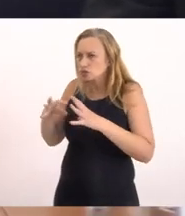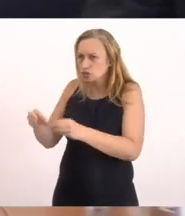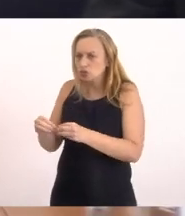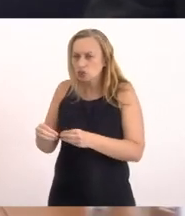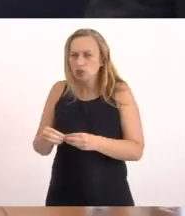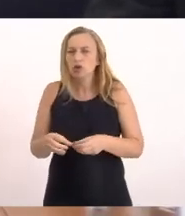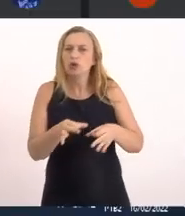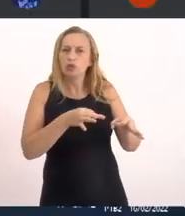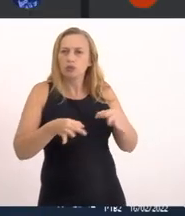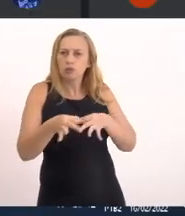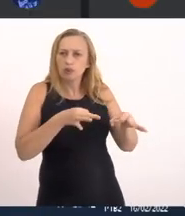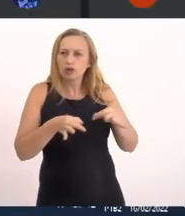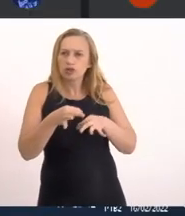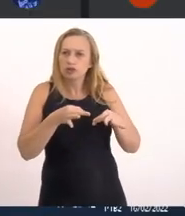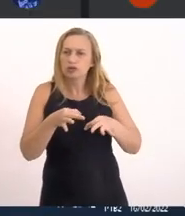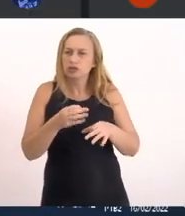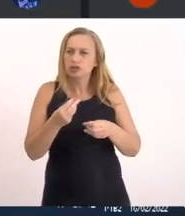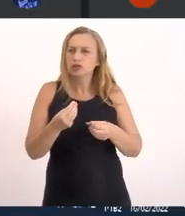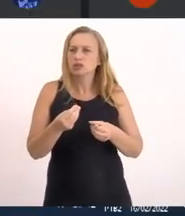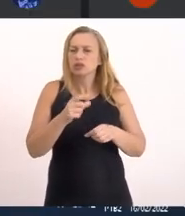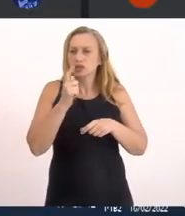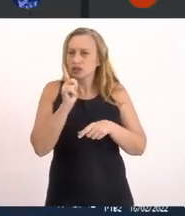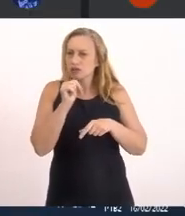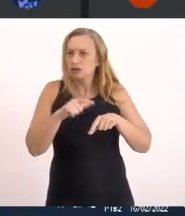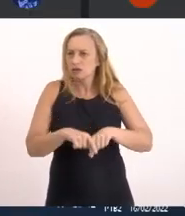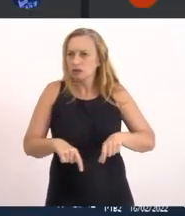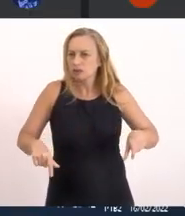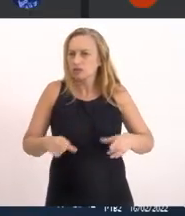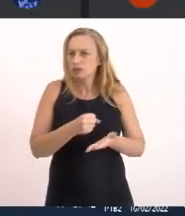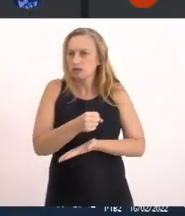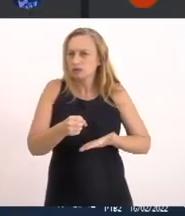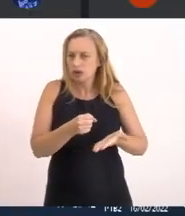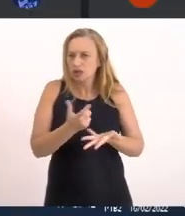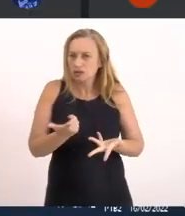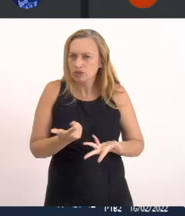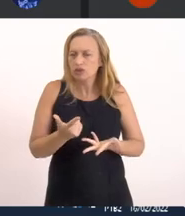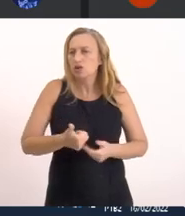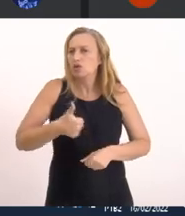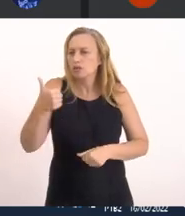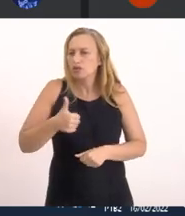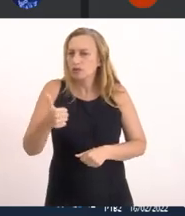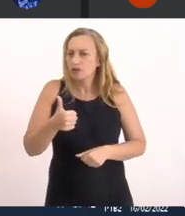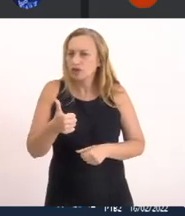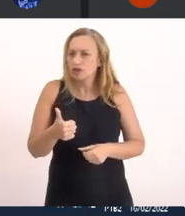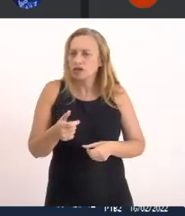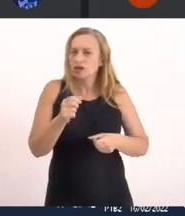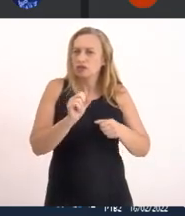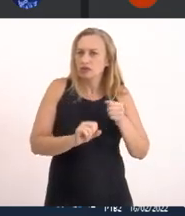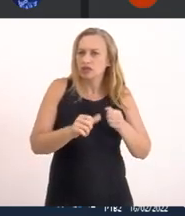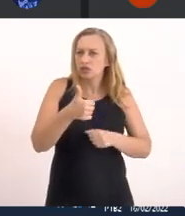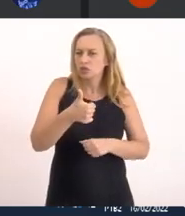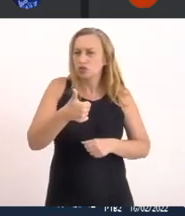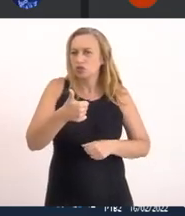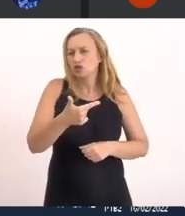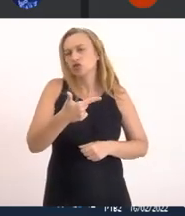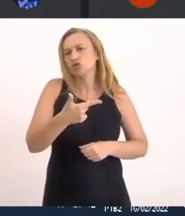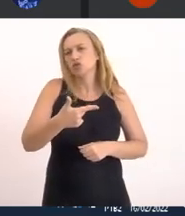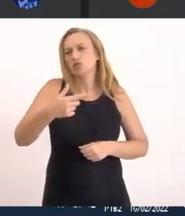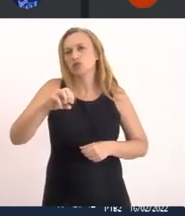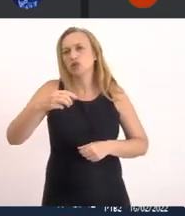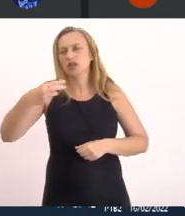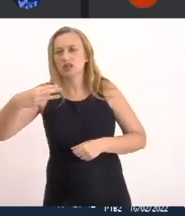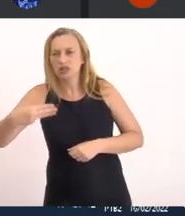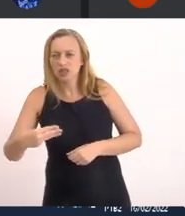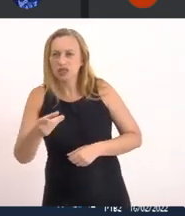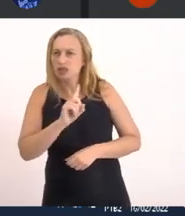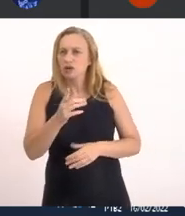Como De saneamento básico No município Na verdade A primeira versão Ele foi feita Em 2013 Não foi aprovado